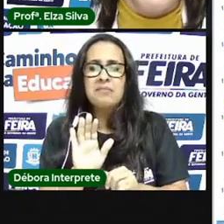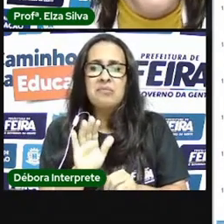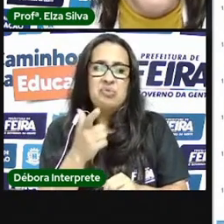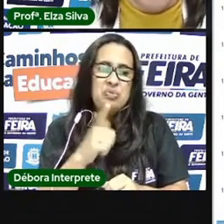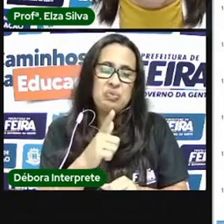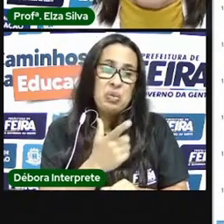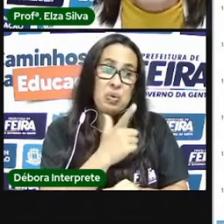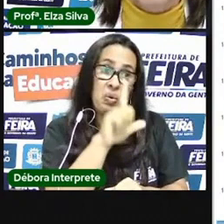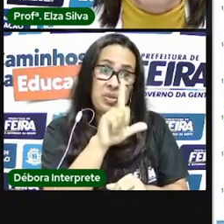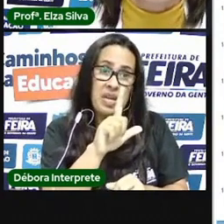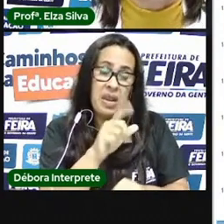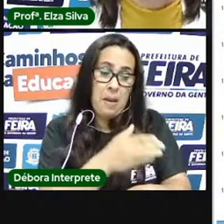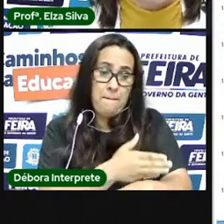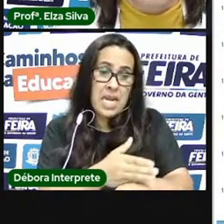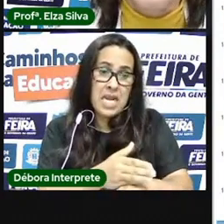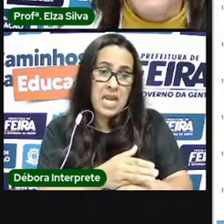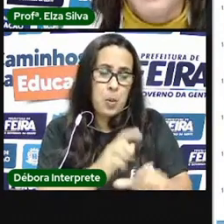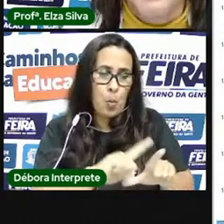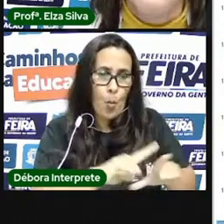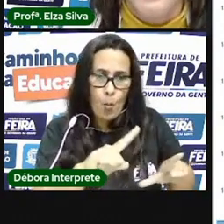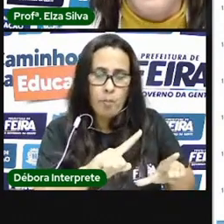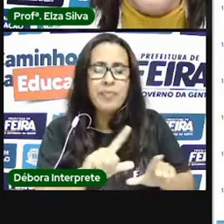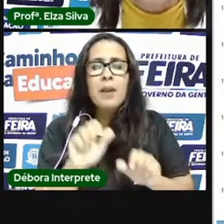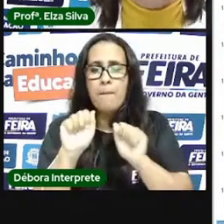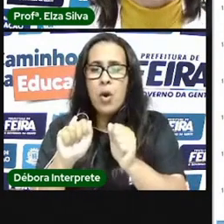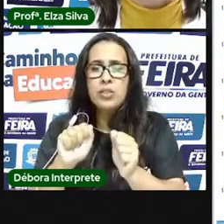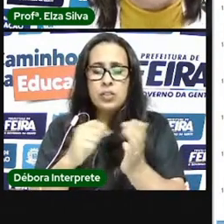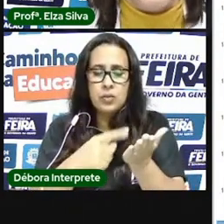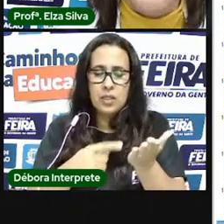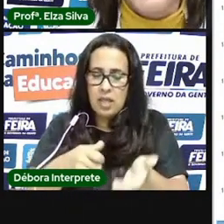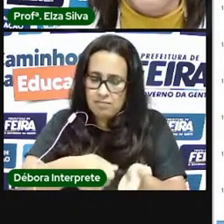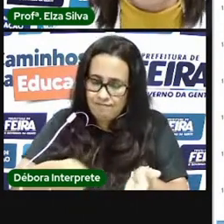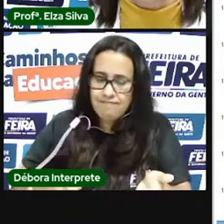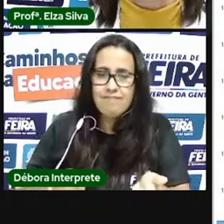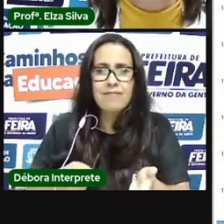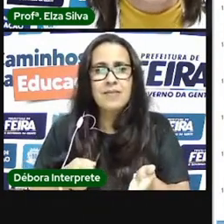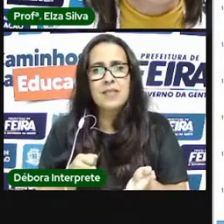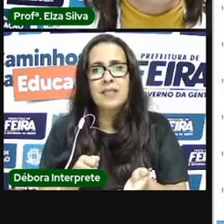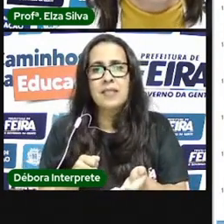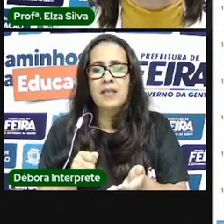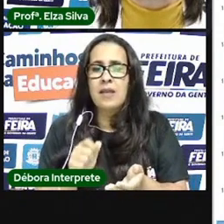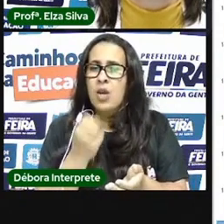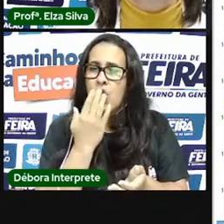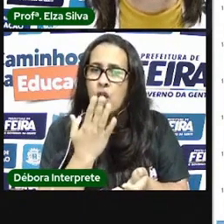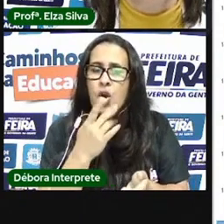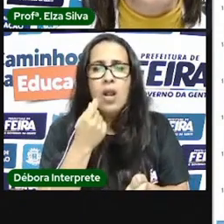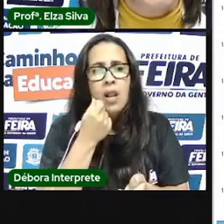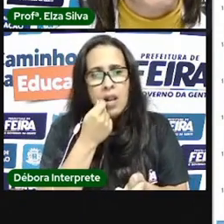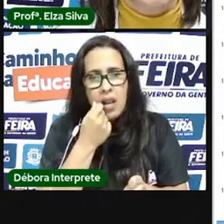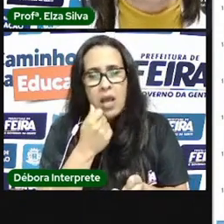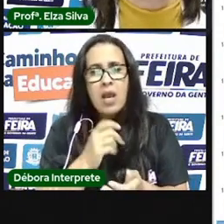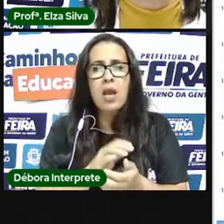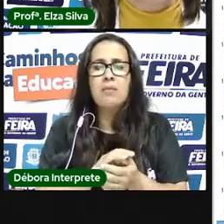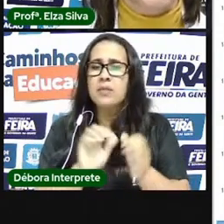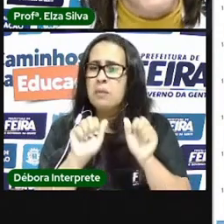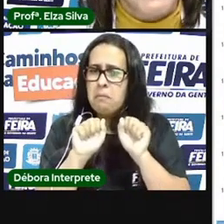atividades faça seu desenho capriche se tiver lápis de cores hidrocores giz